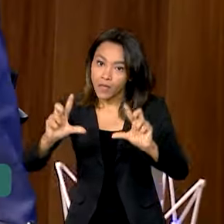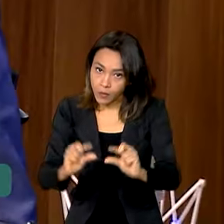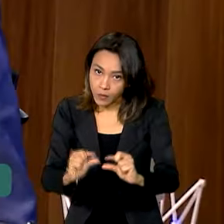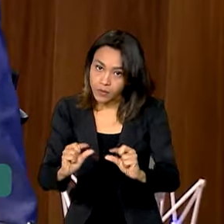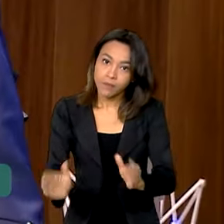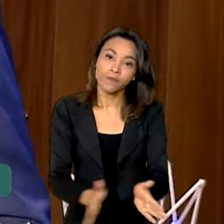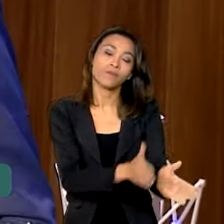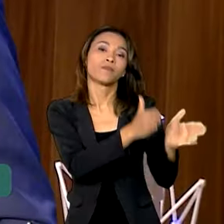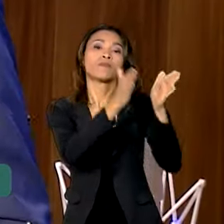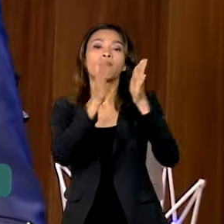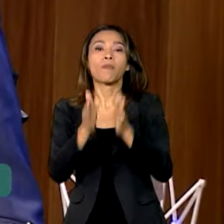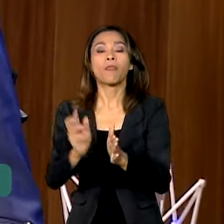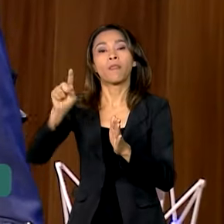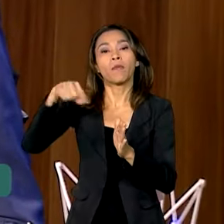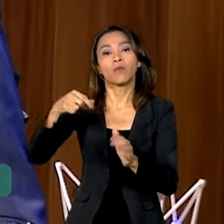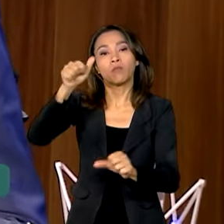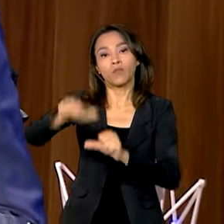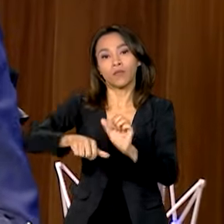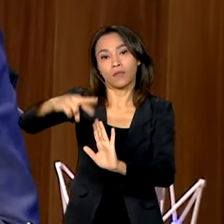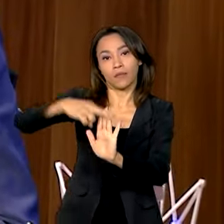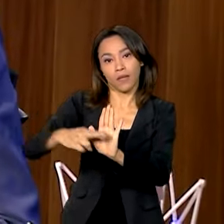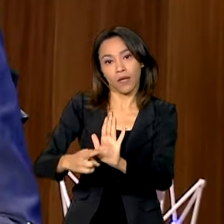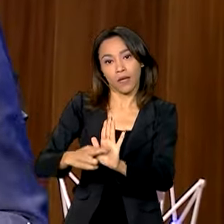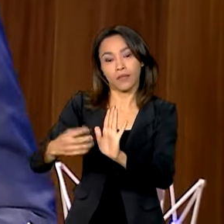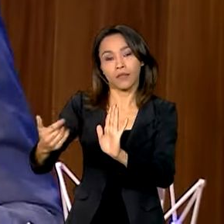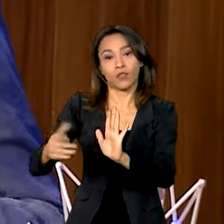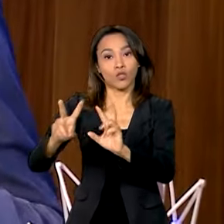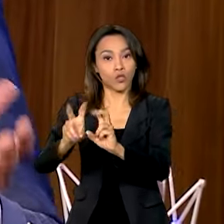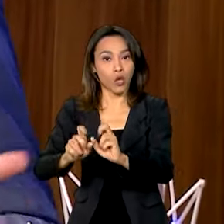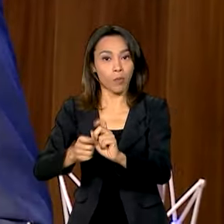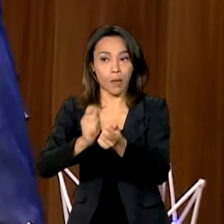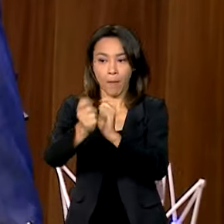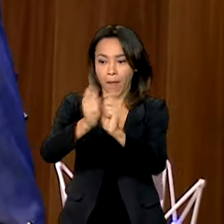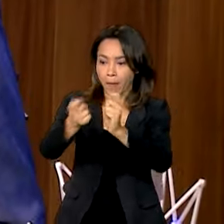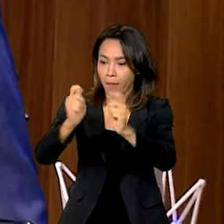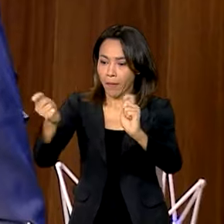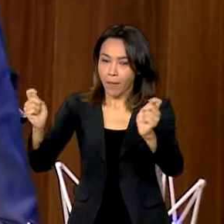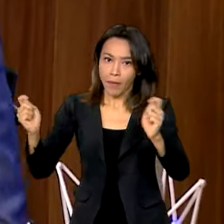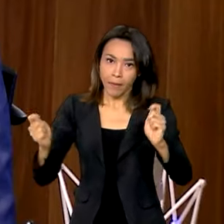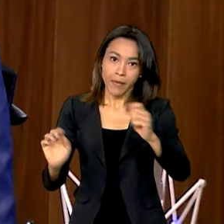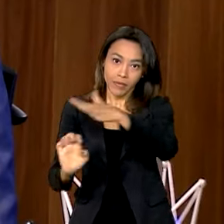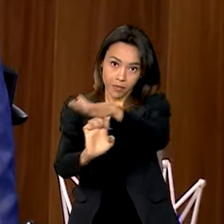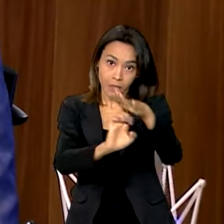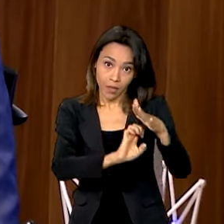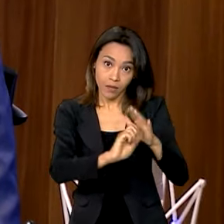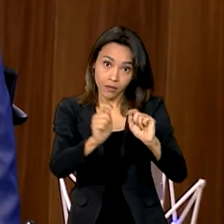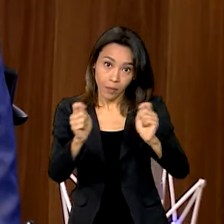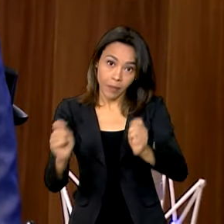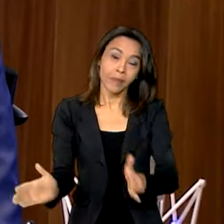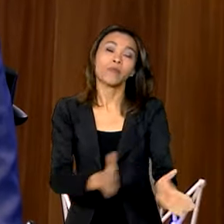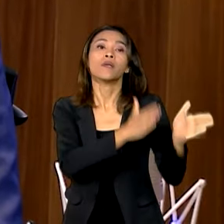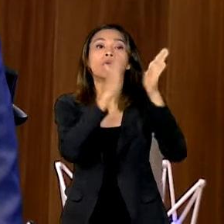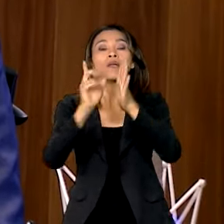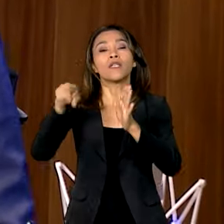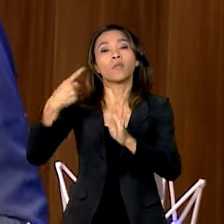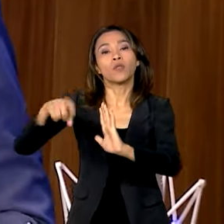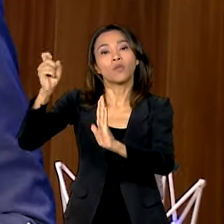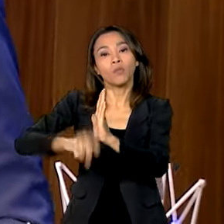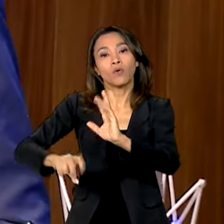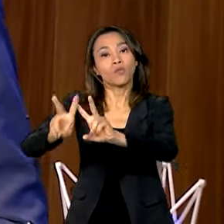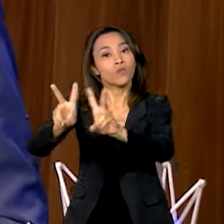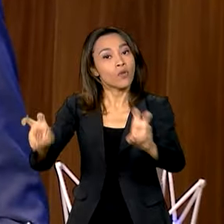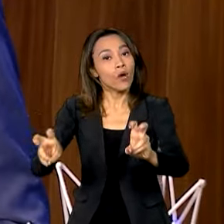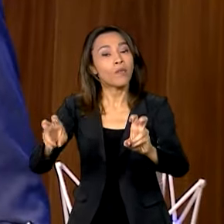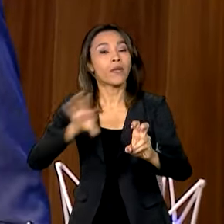sequência, haverá a reforma da folha, de uma maneira geral, e da renda. Então,